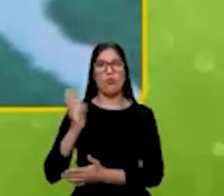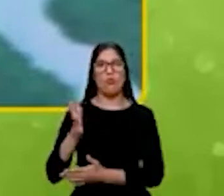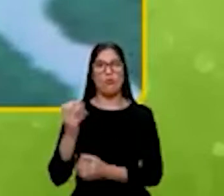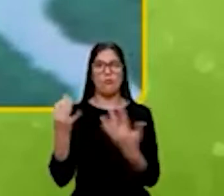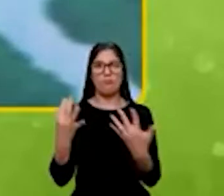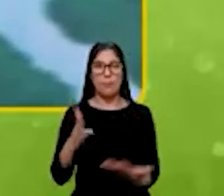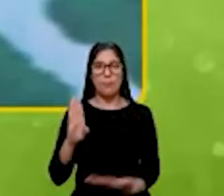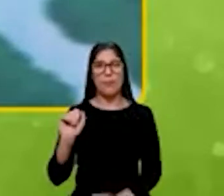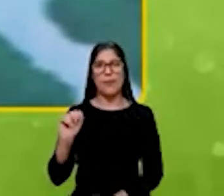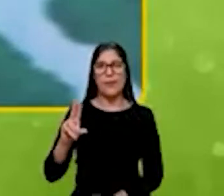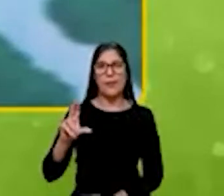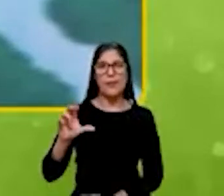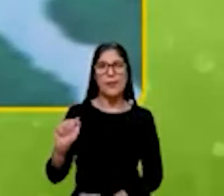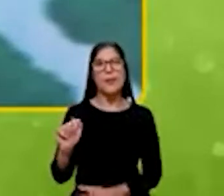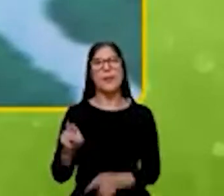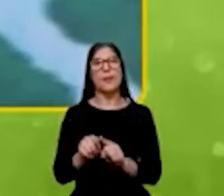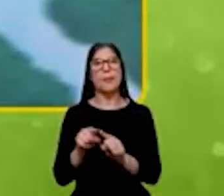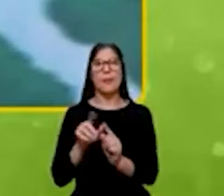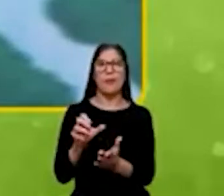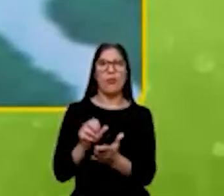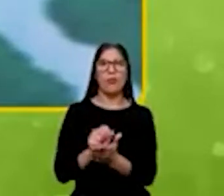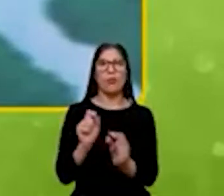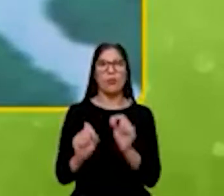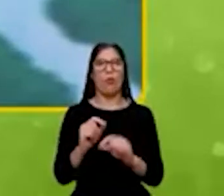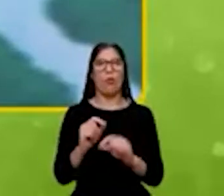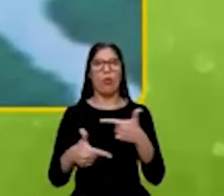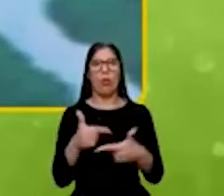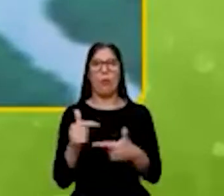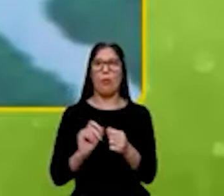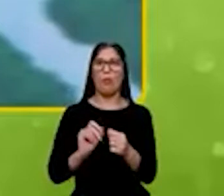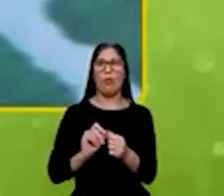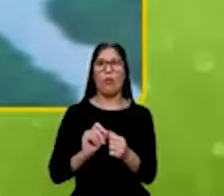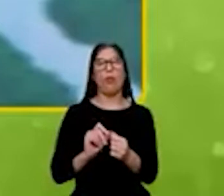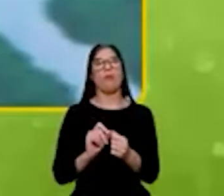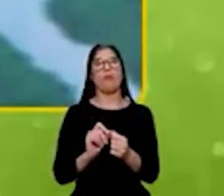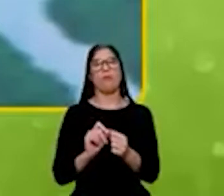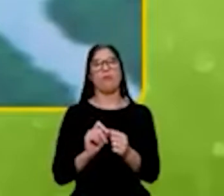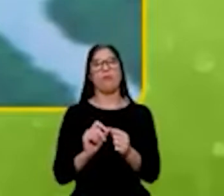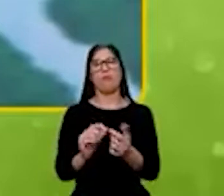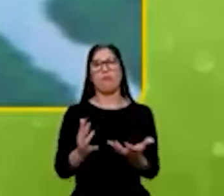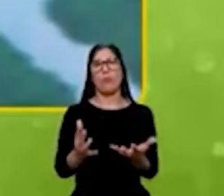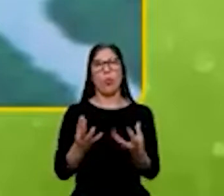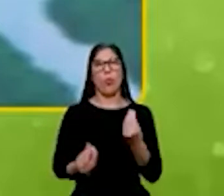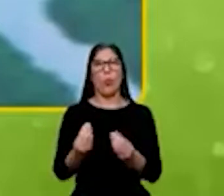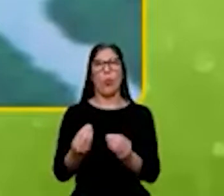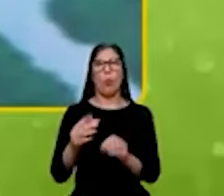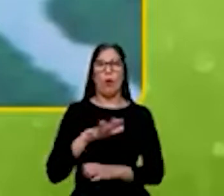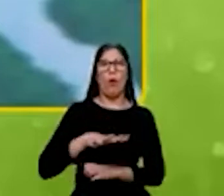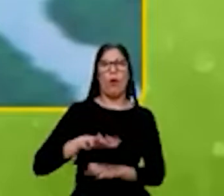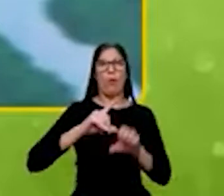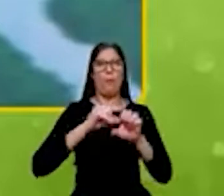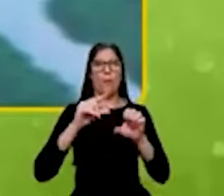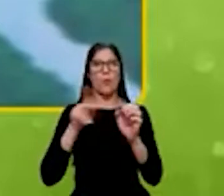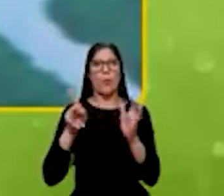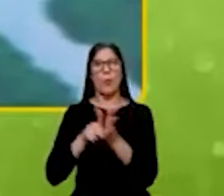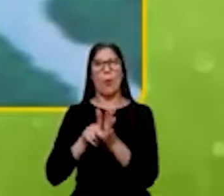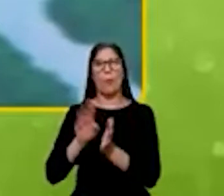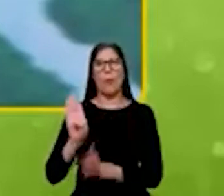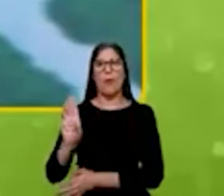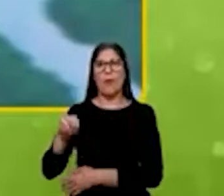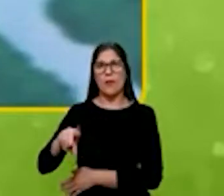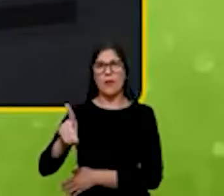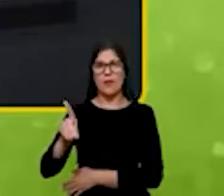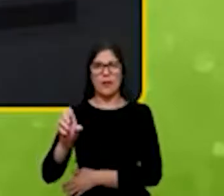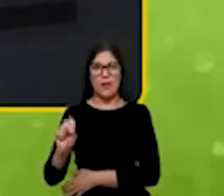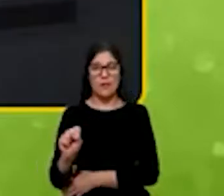mas também registrar todo o trabalho que tem sido feito nessa plataforma de empreendedorismo do BNDES. Muita